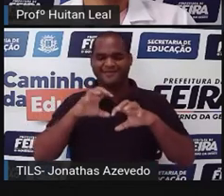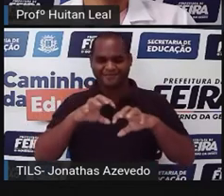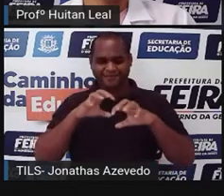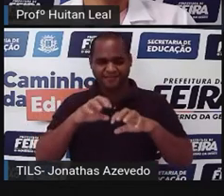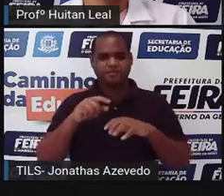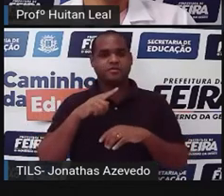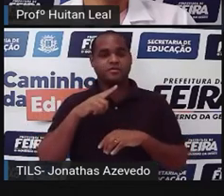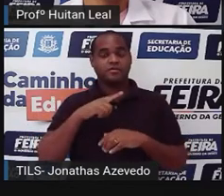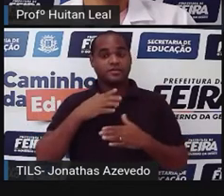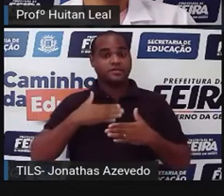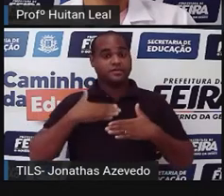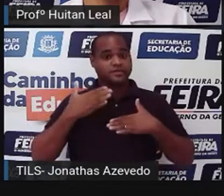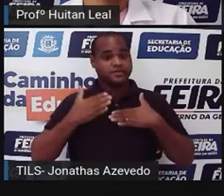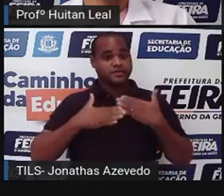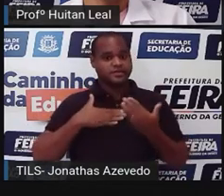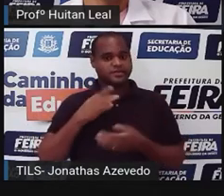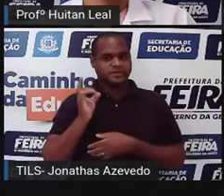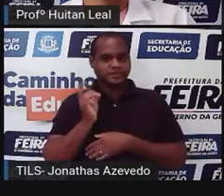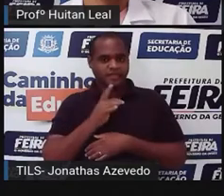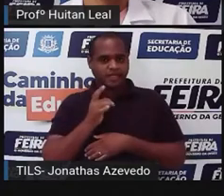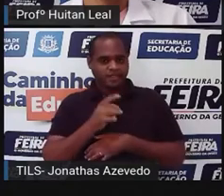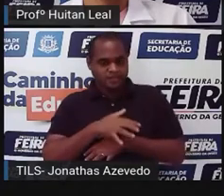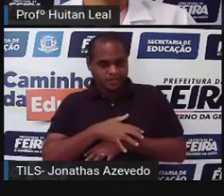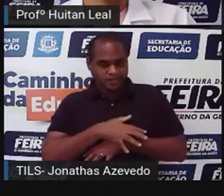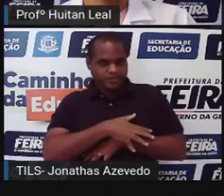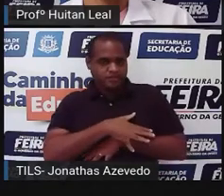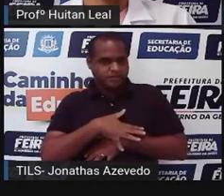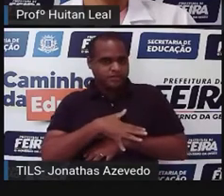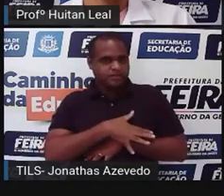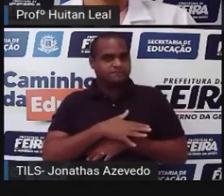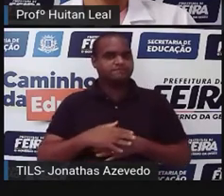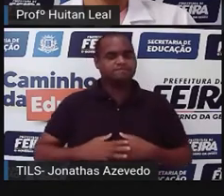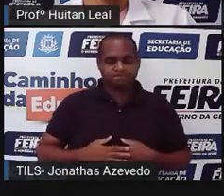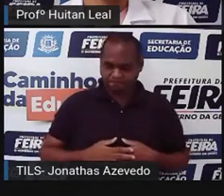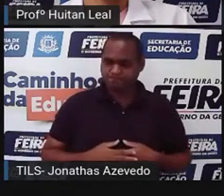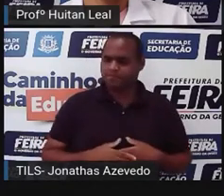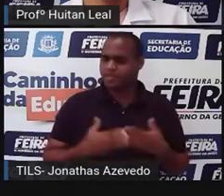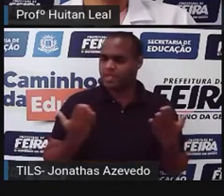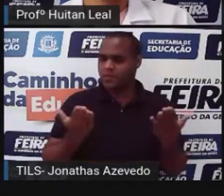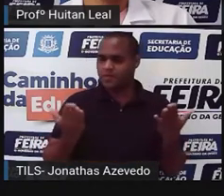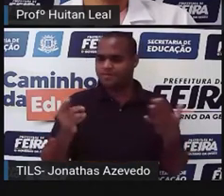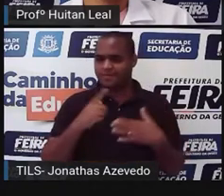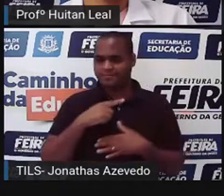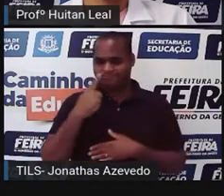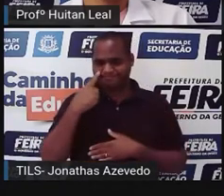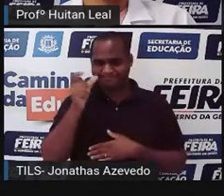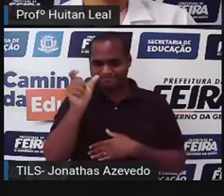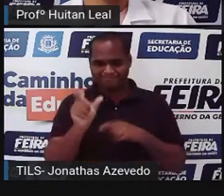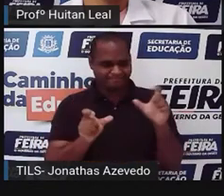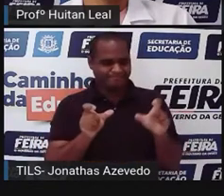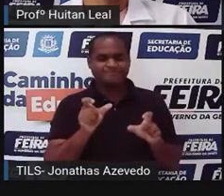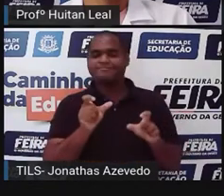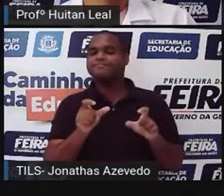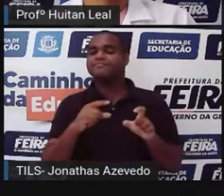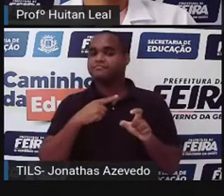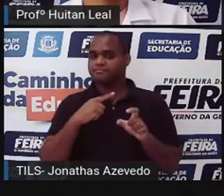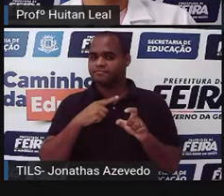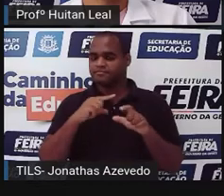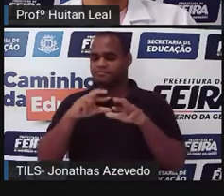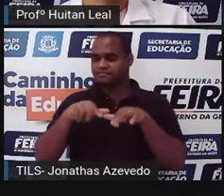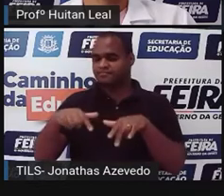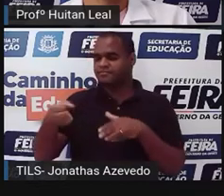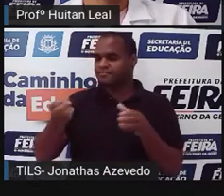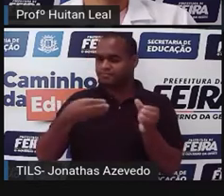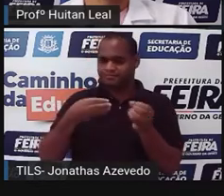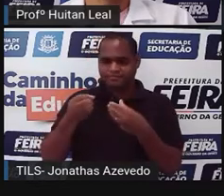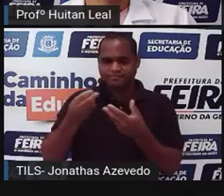que nos traz arrepio, não é? E olha esses personagens, geralmente que aparecem, não é? Nos nossos